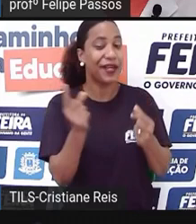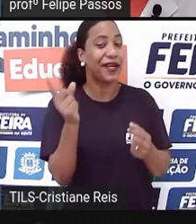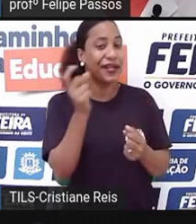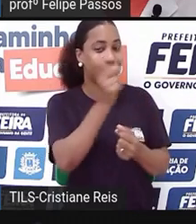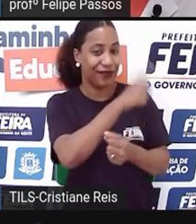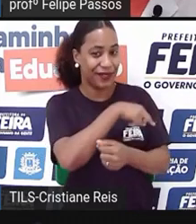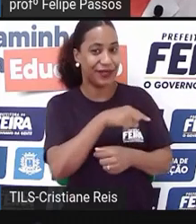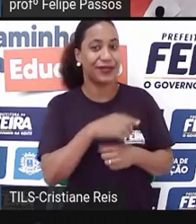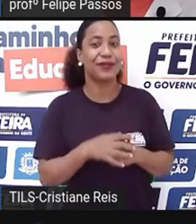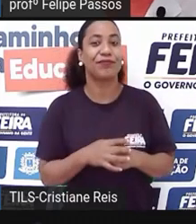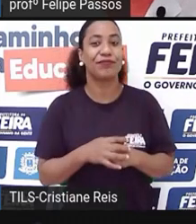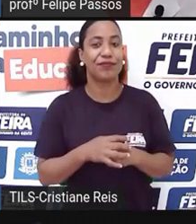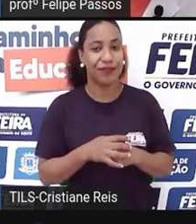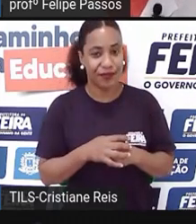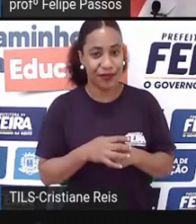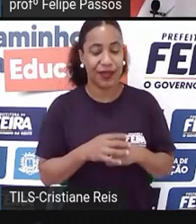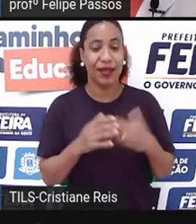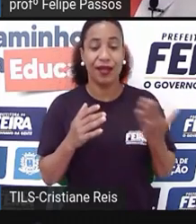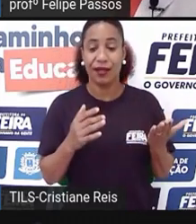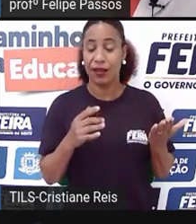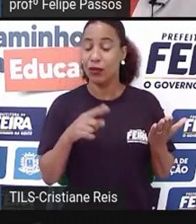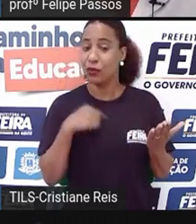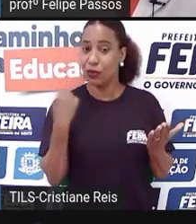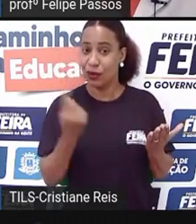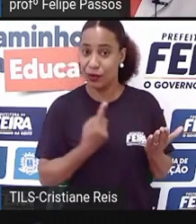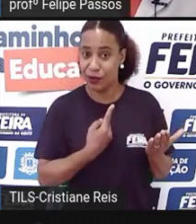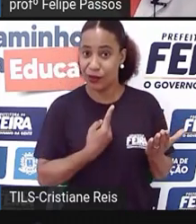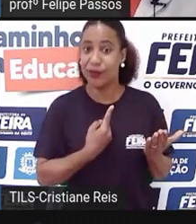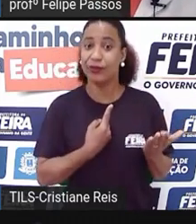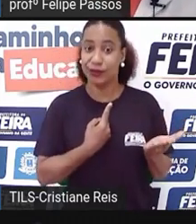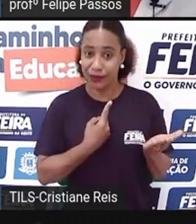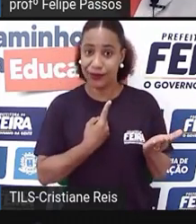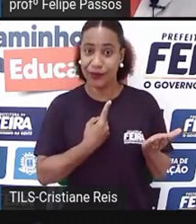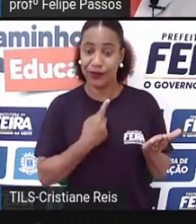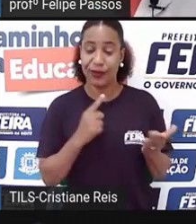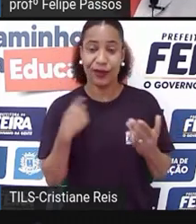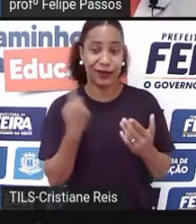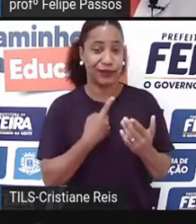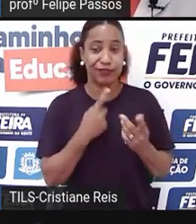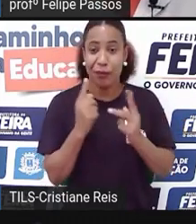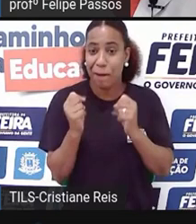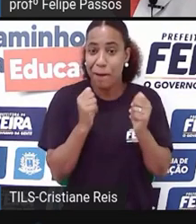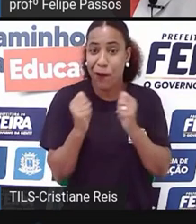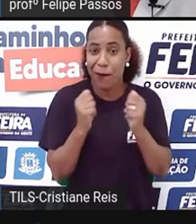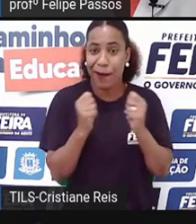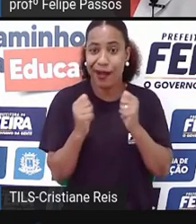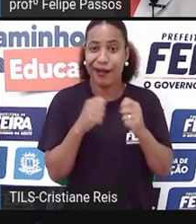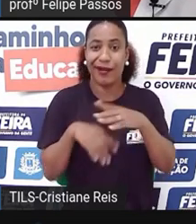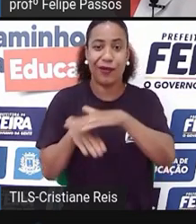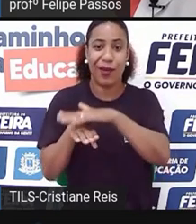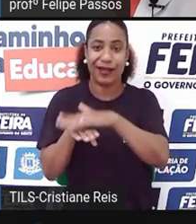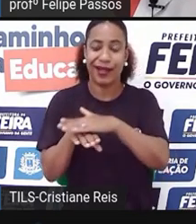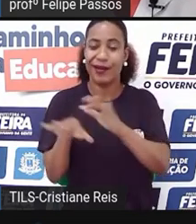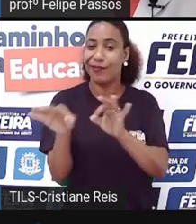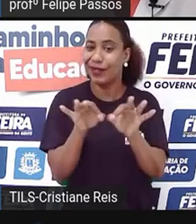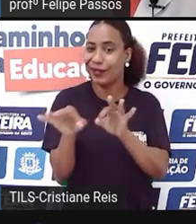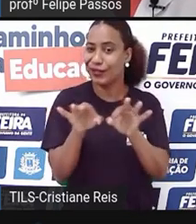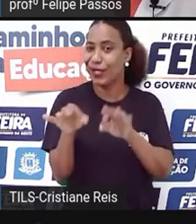culturalmente, habitualmente, nós não temos o hábito de poupar, não temos o hábito de planejar,